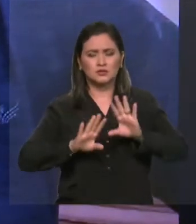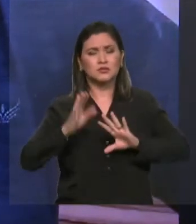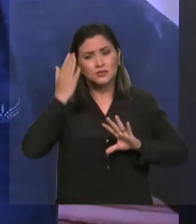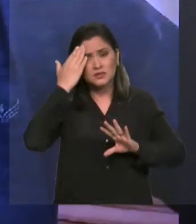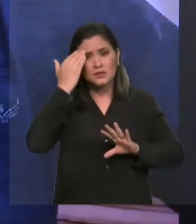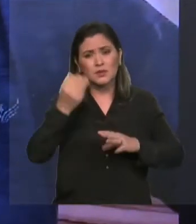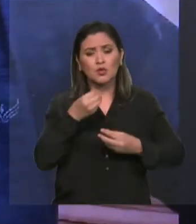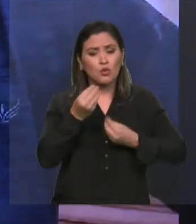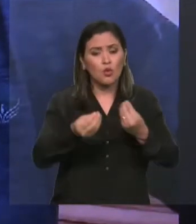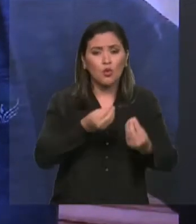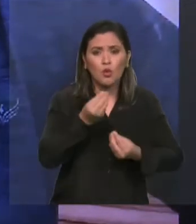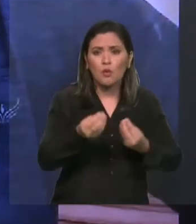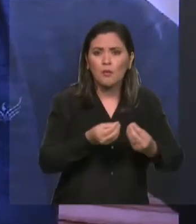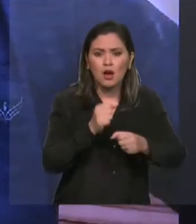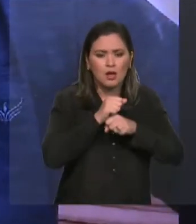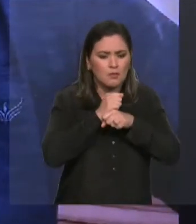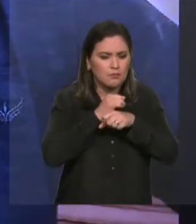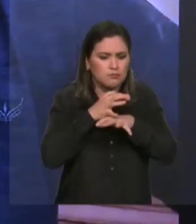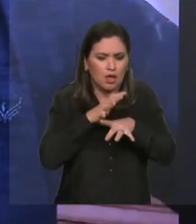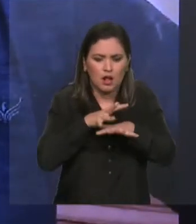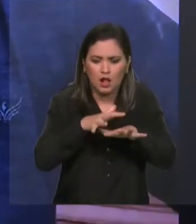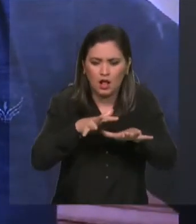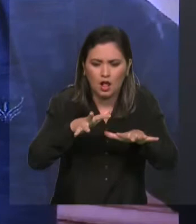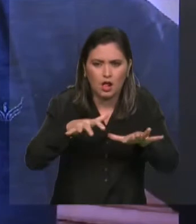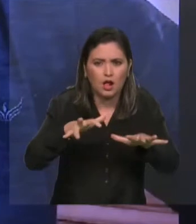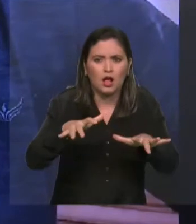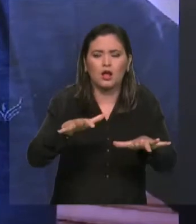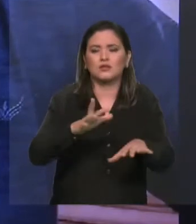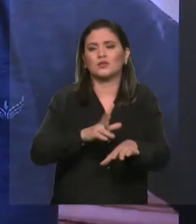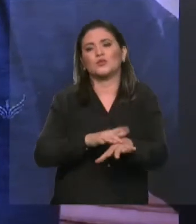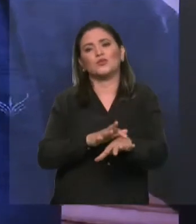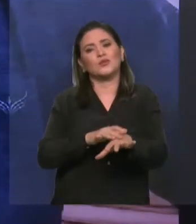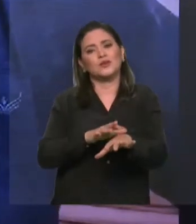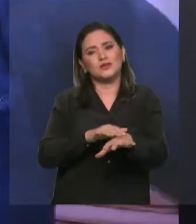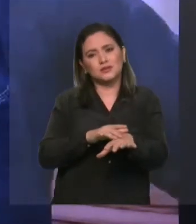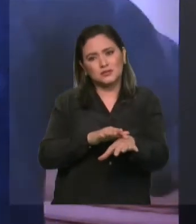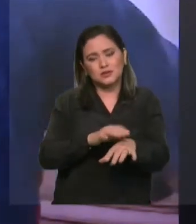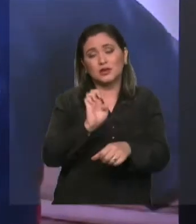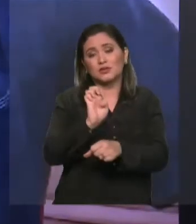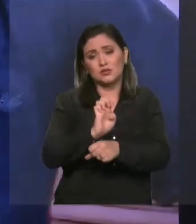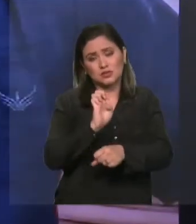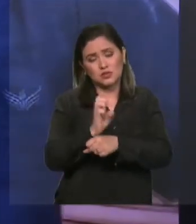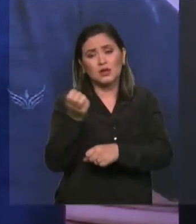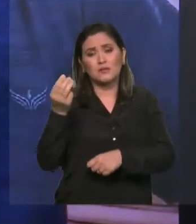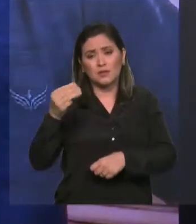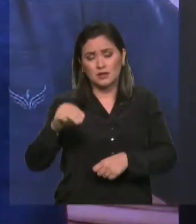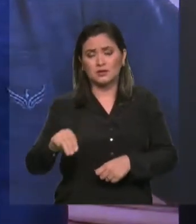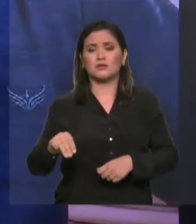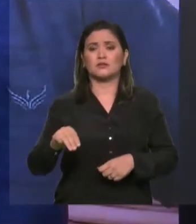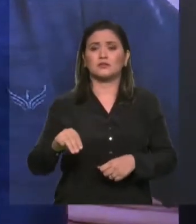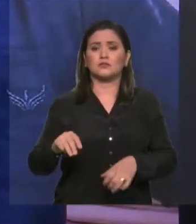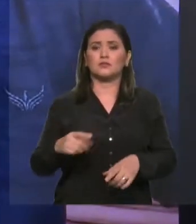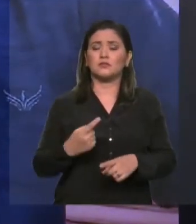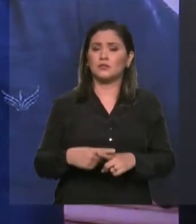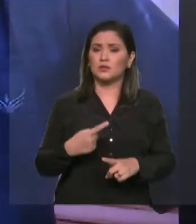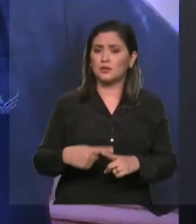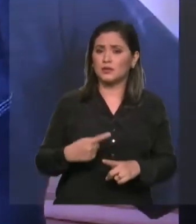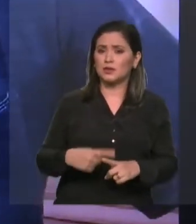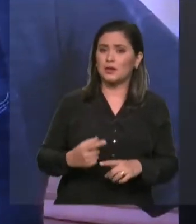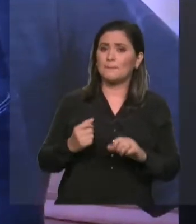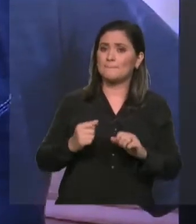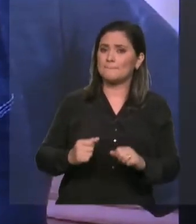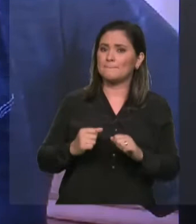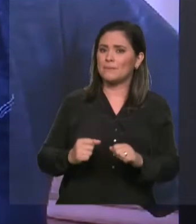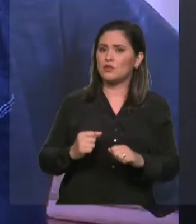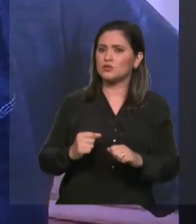impedir, ou melhor, deixar e subestimar os números da doença